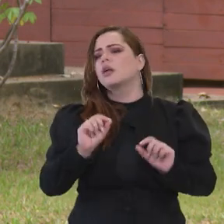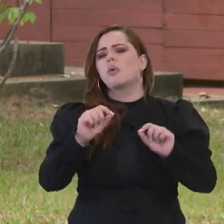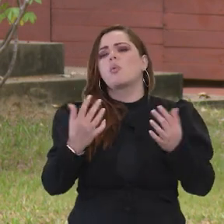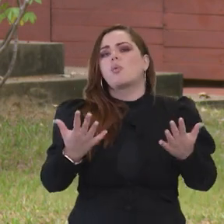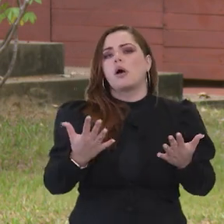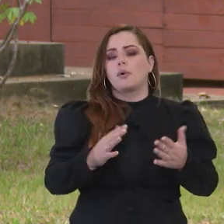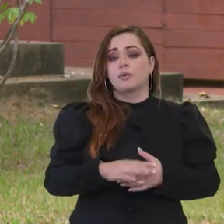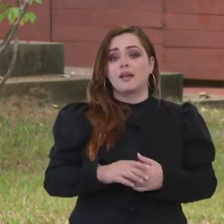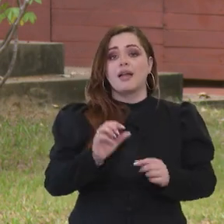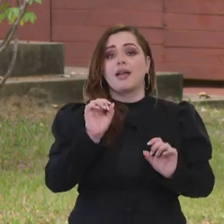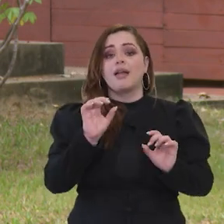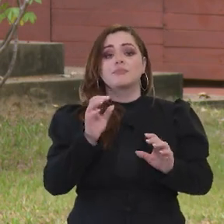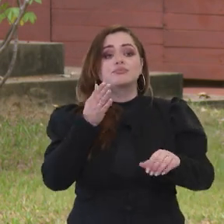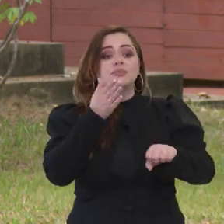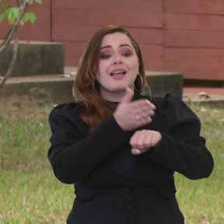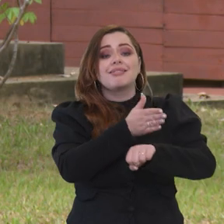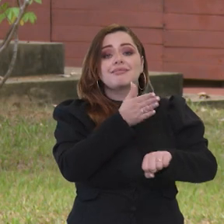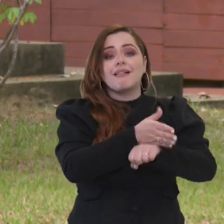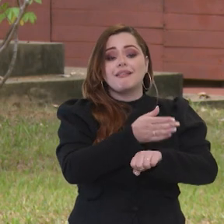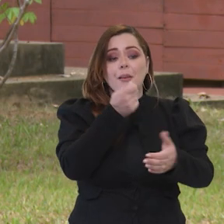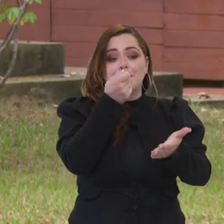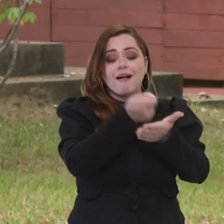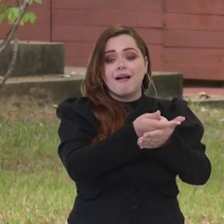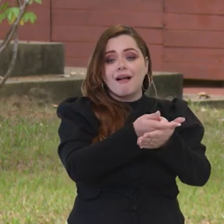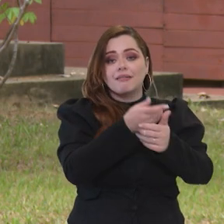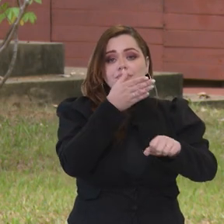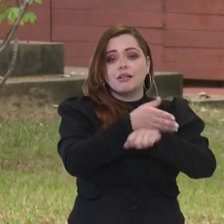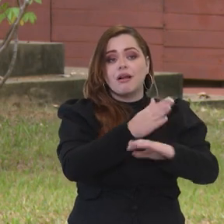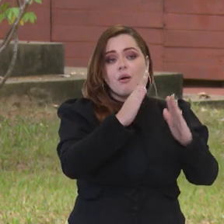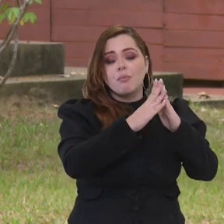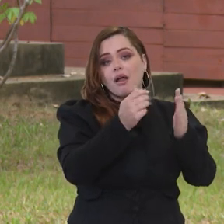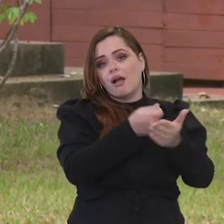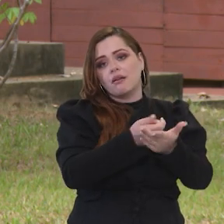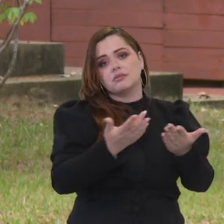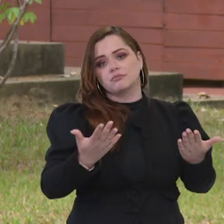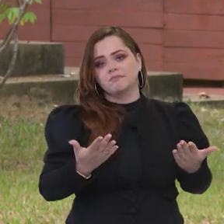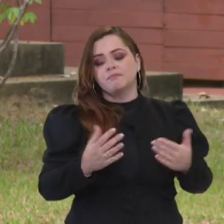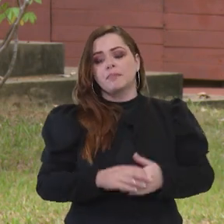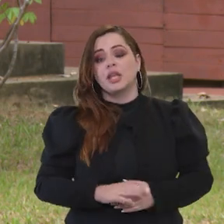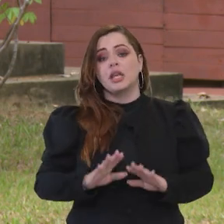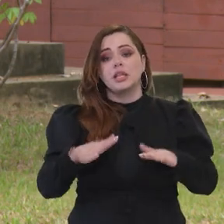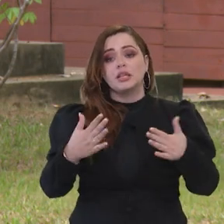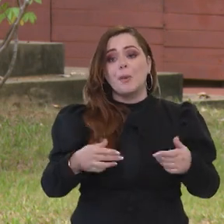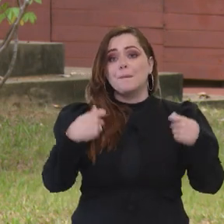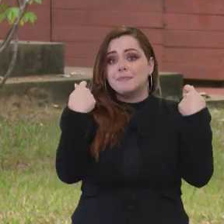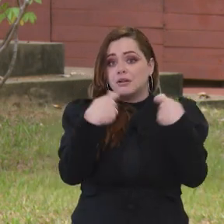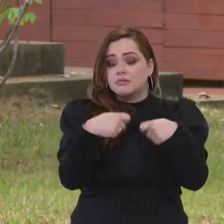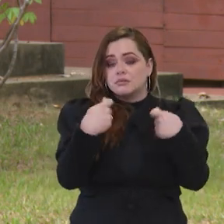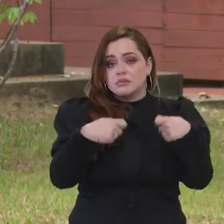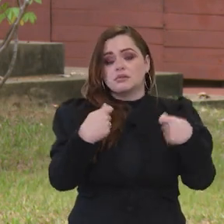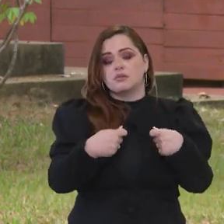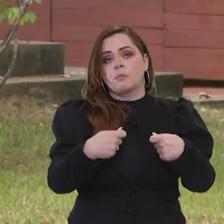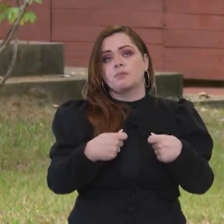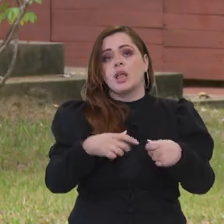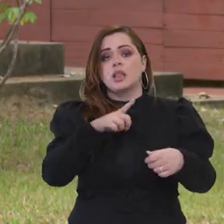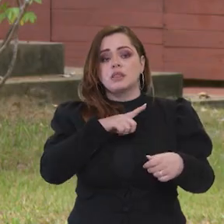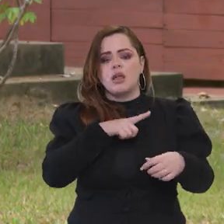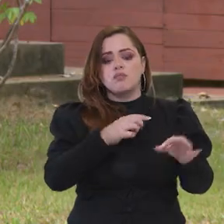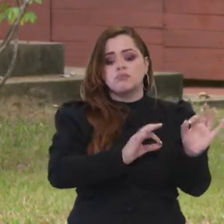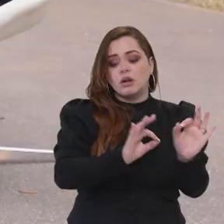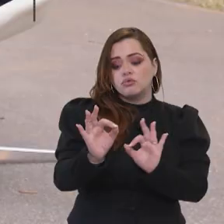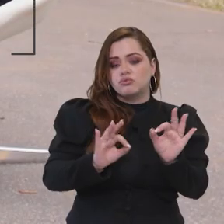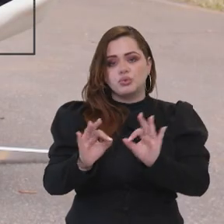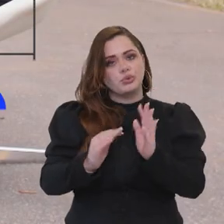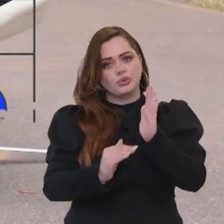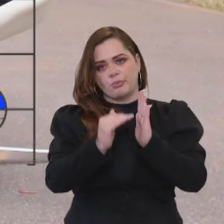problema era a questão da entrada, que acabava que essas regiões norte e nordeste precisavam ter um